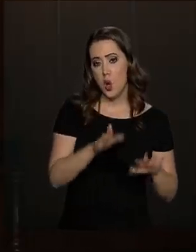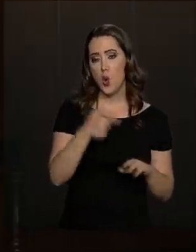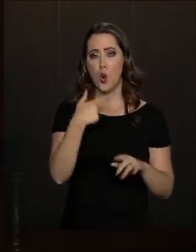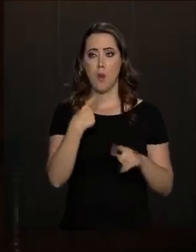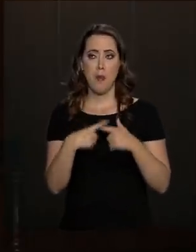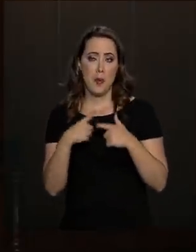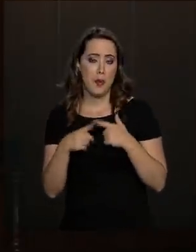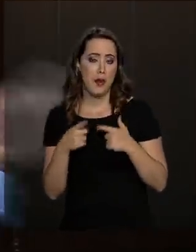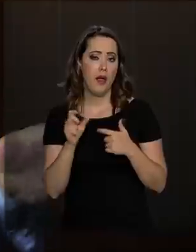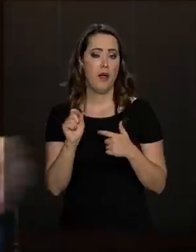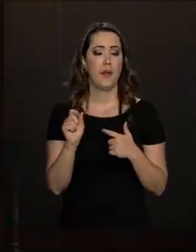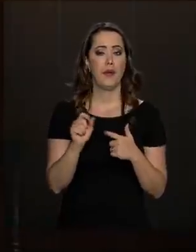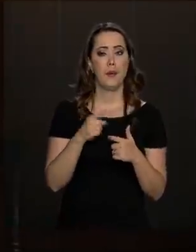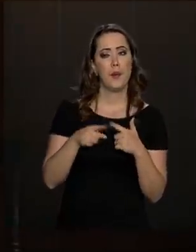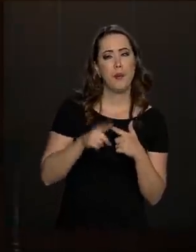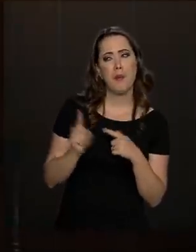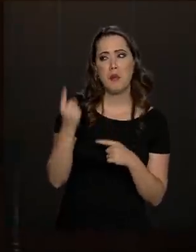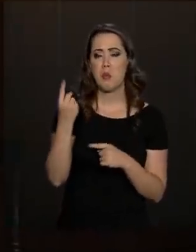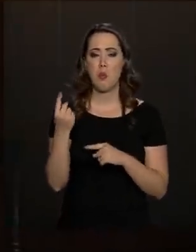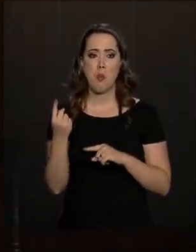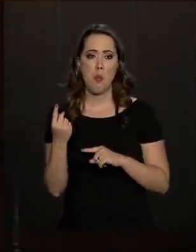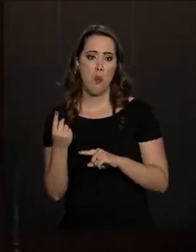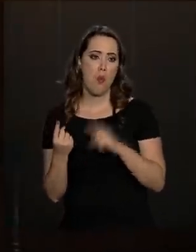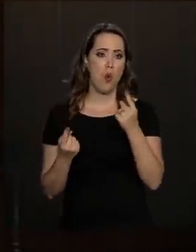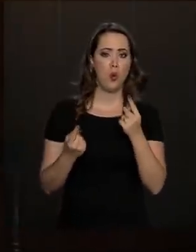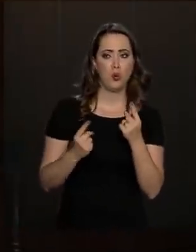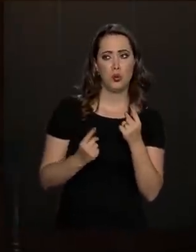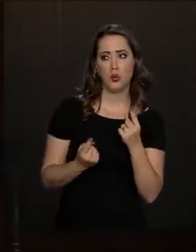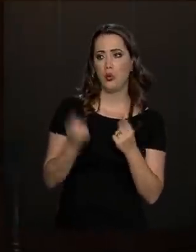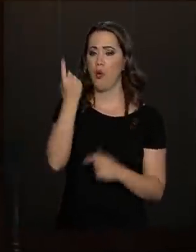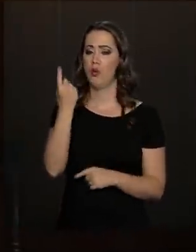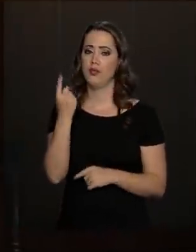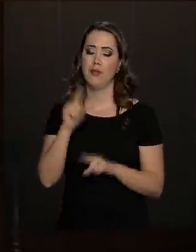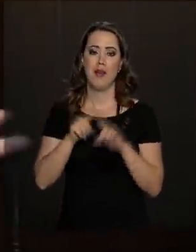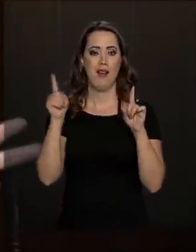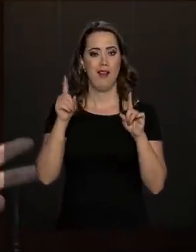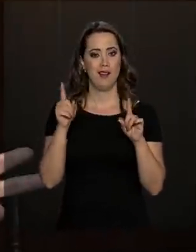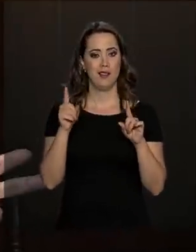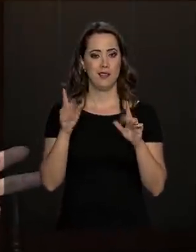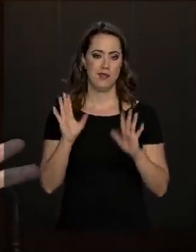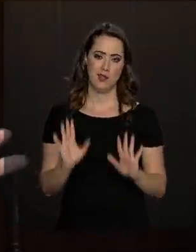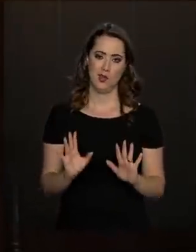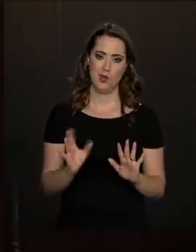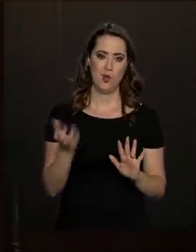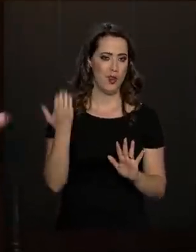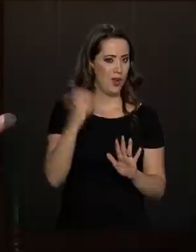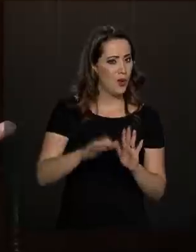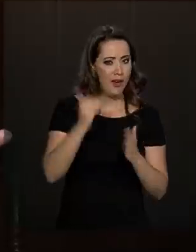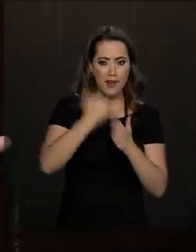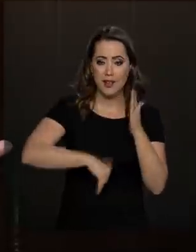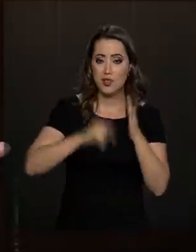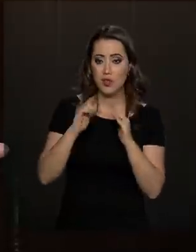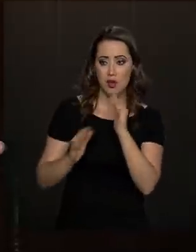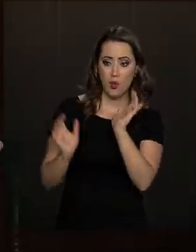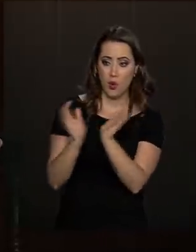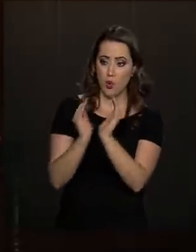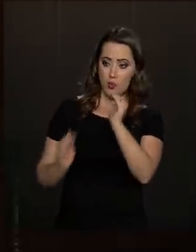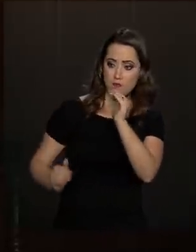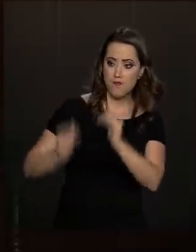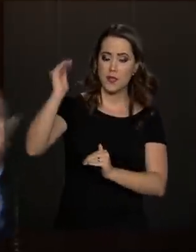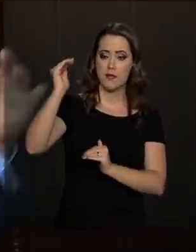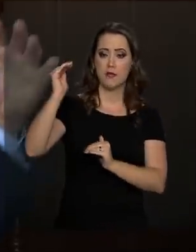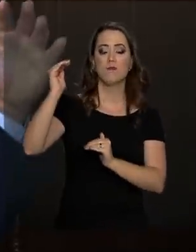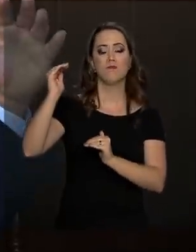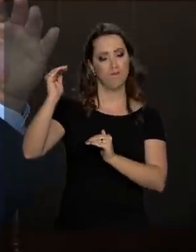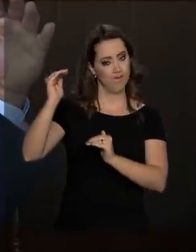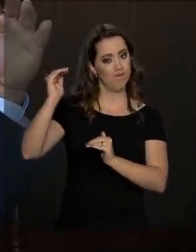ameaçando, estão ameaçando isso, estão ameaçando aquilo, quando na verdade o que estava sob ameaça são os privilégios. Os privilégios é que estão sob ameaça. Então,